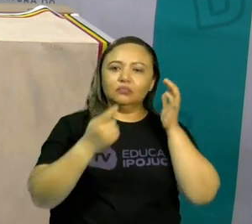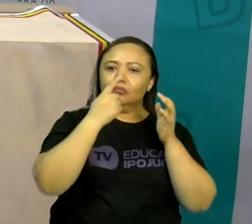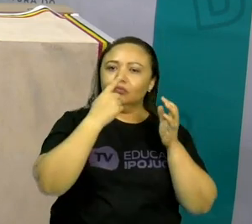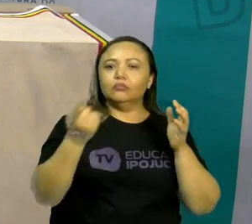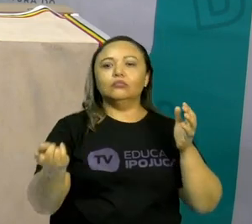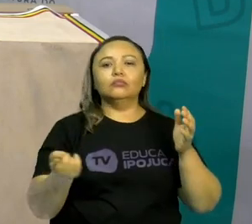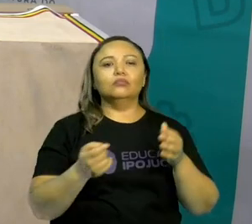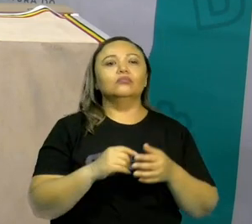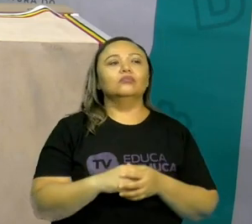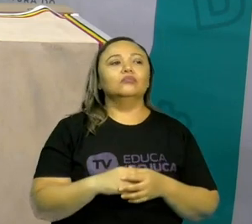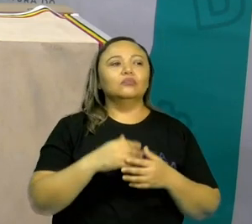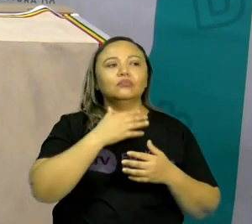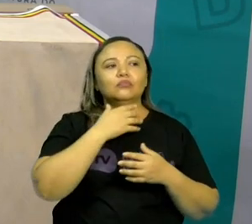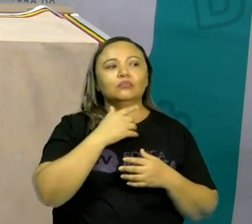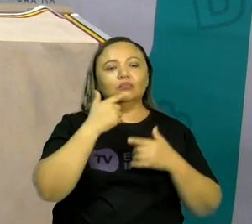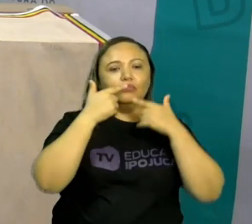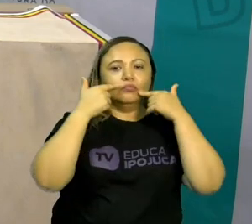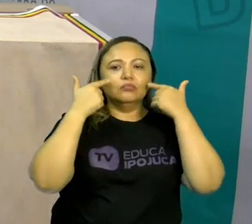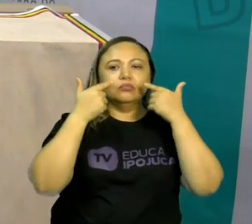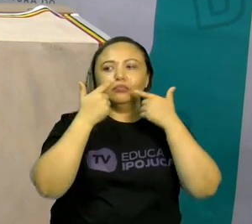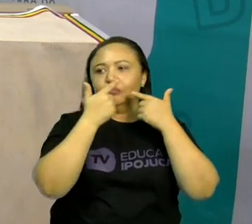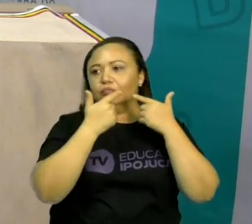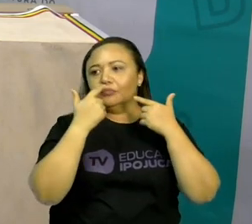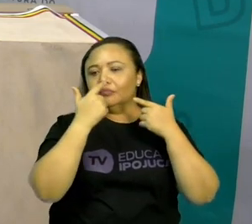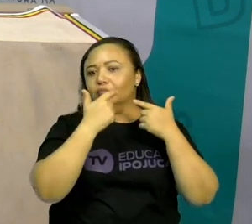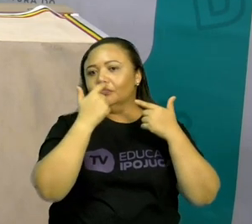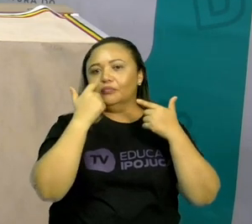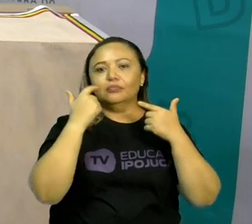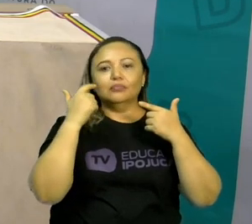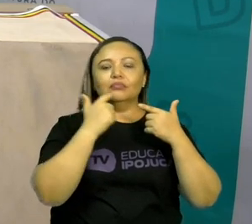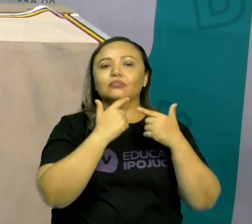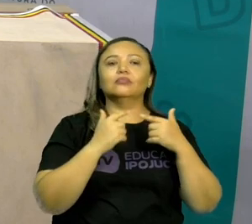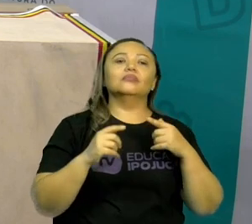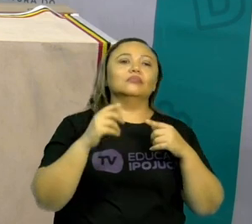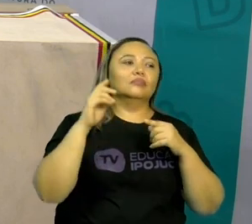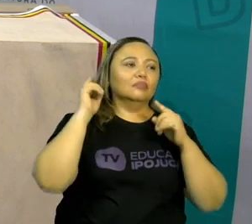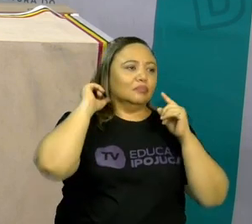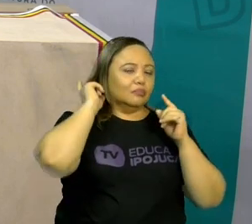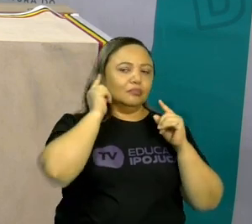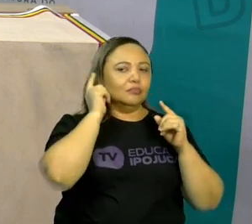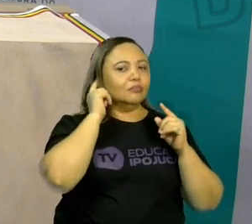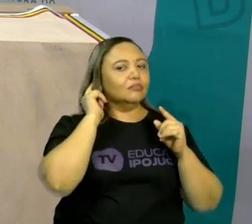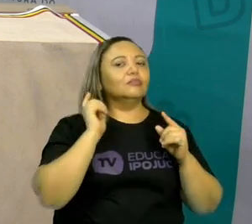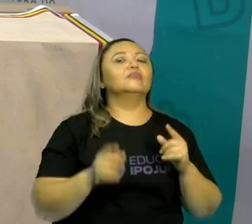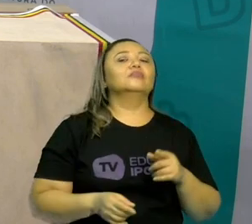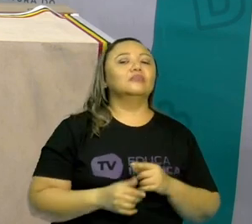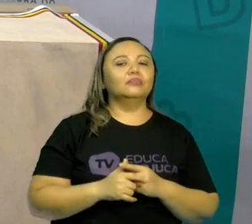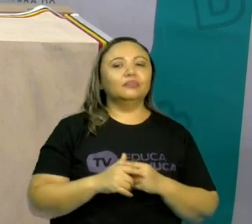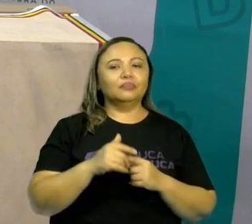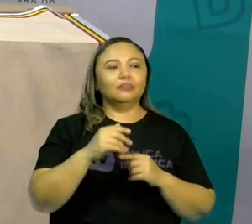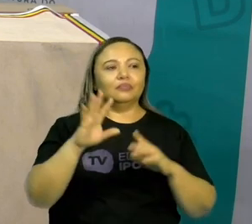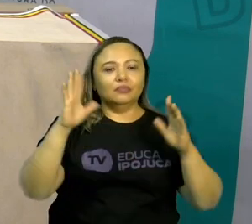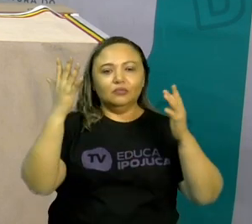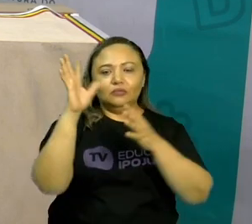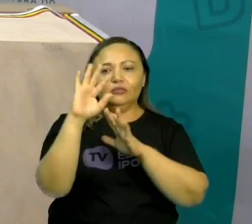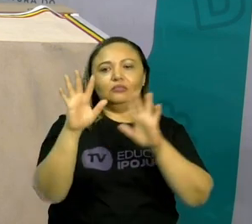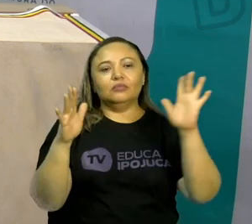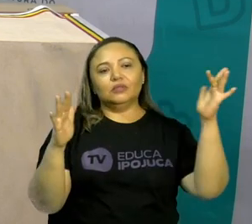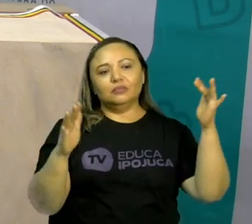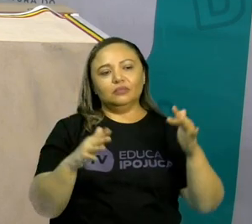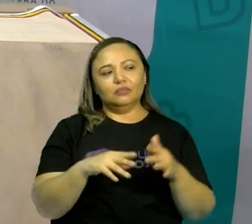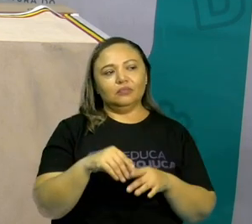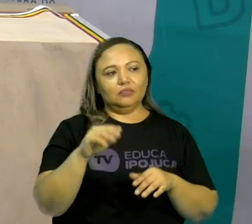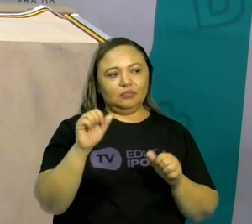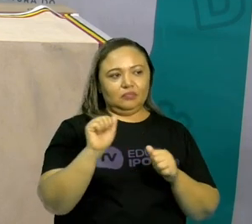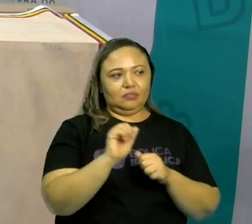narizinho, da nossa boquinha. Também falou das nossas orelhas, dos braços,